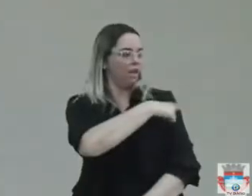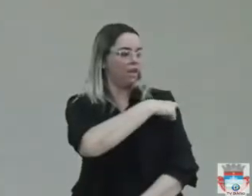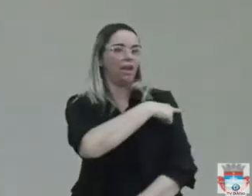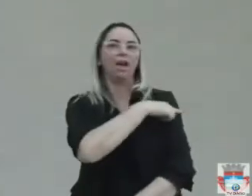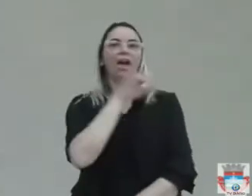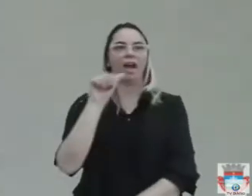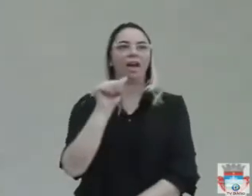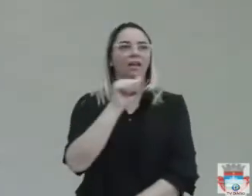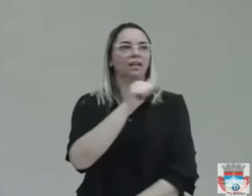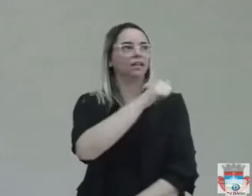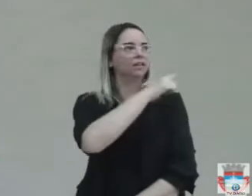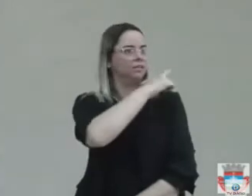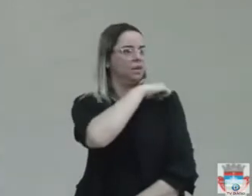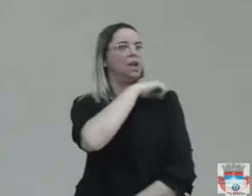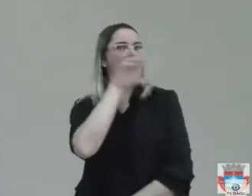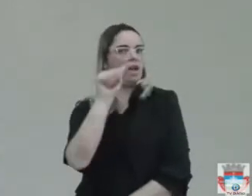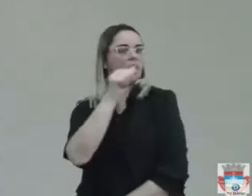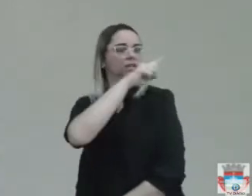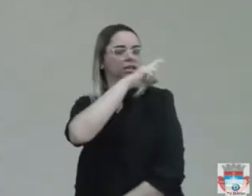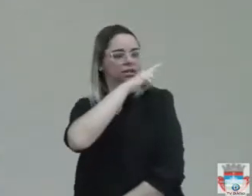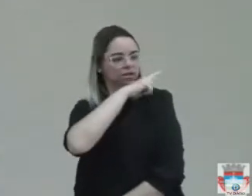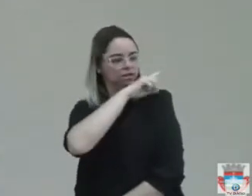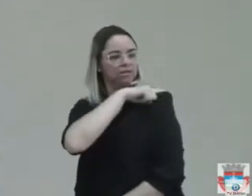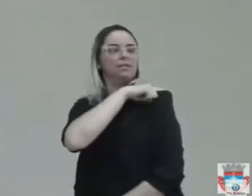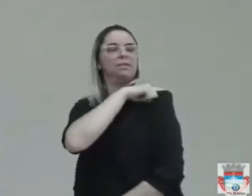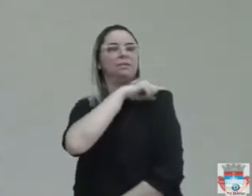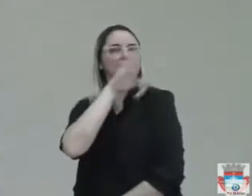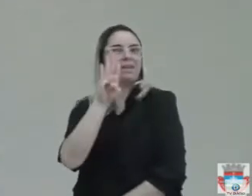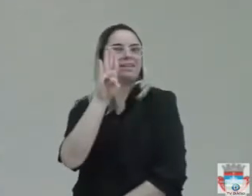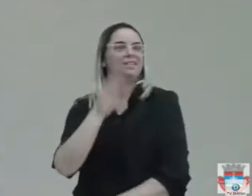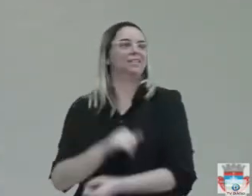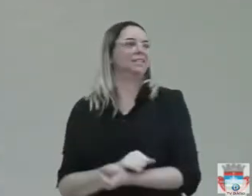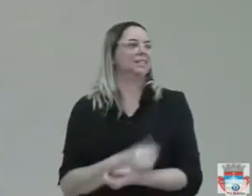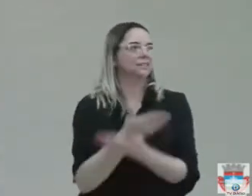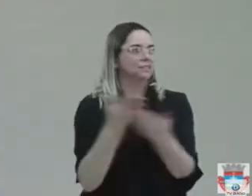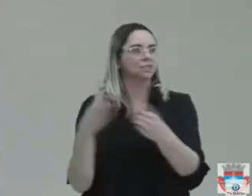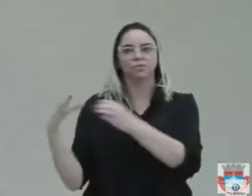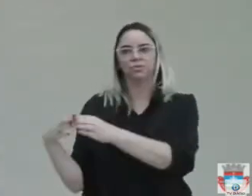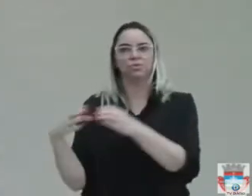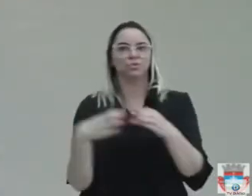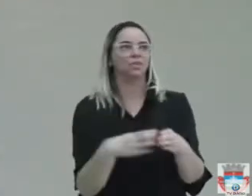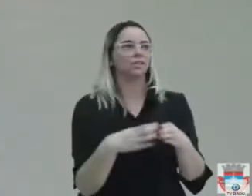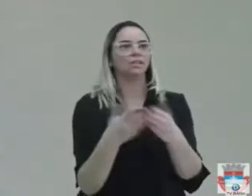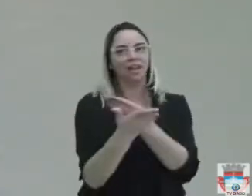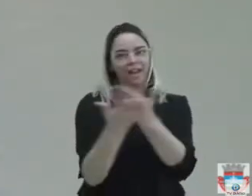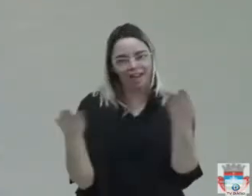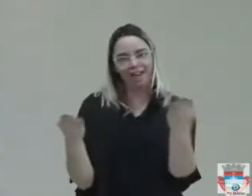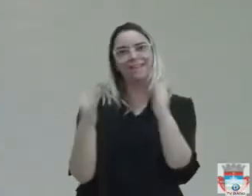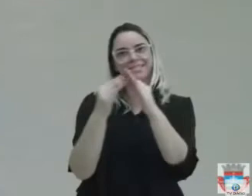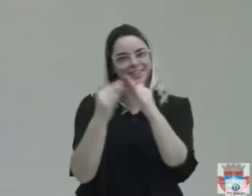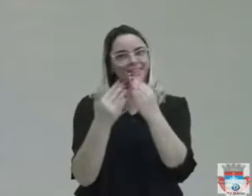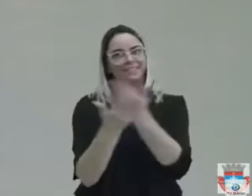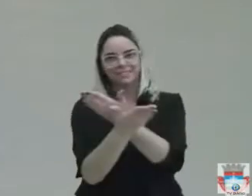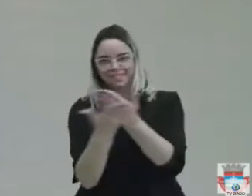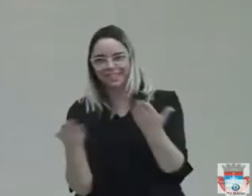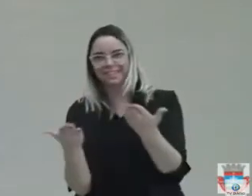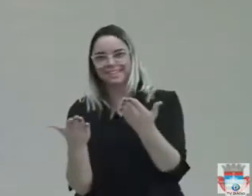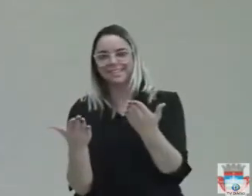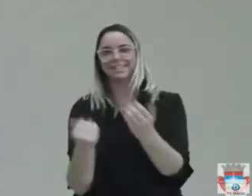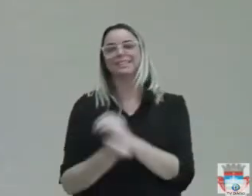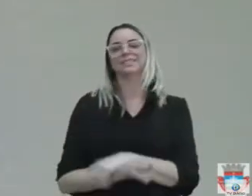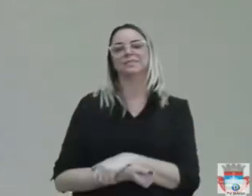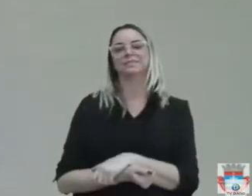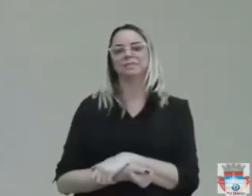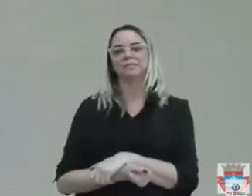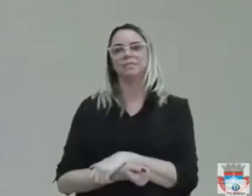E o professor Vitor, aqui nos acompanhando nessa sessão, a casa de vocês, se sintam em casa. Eles querem